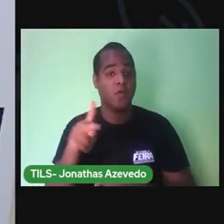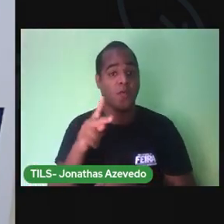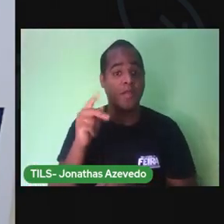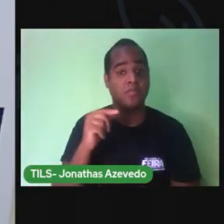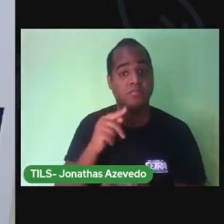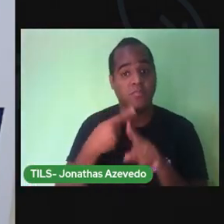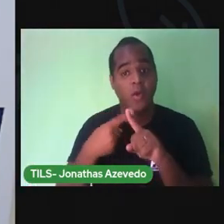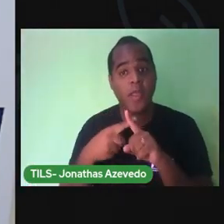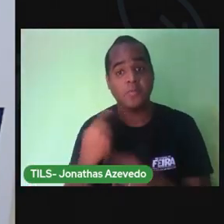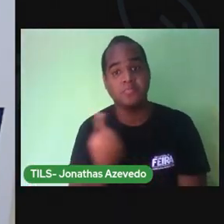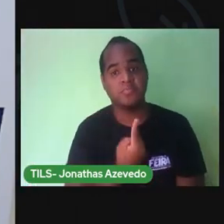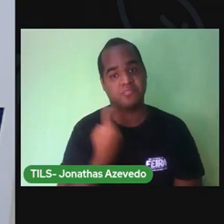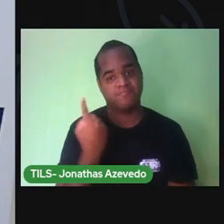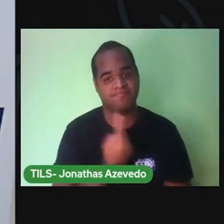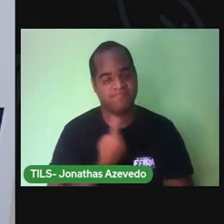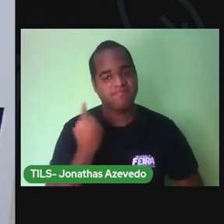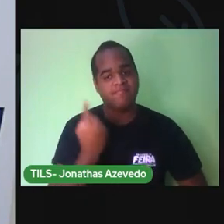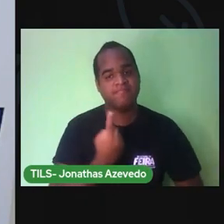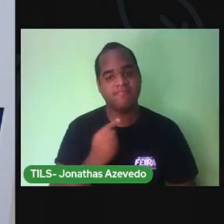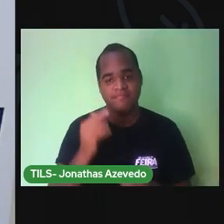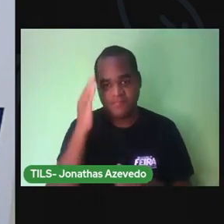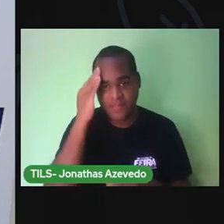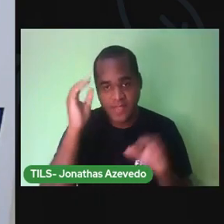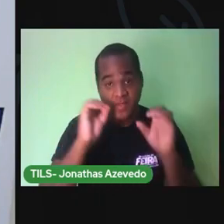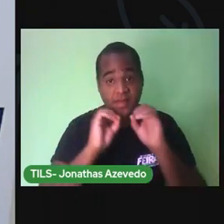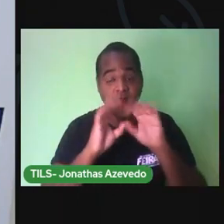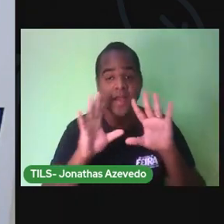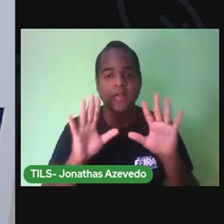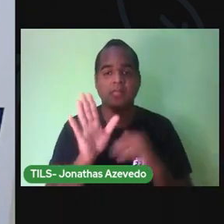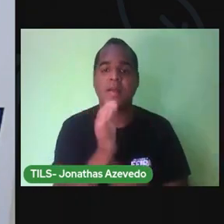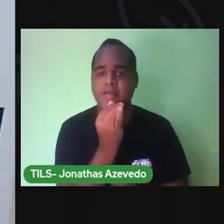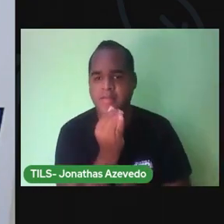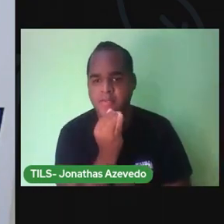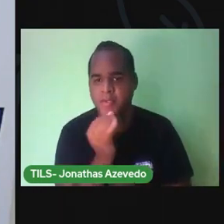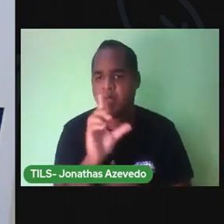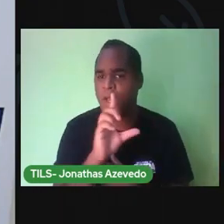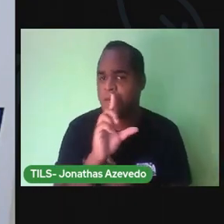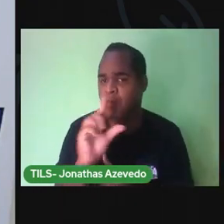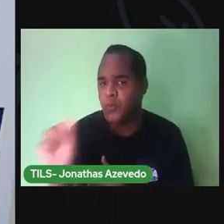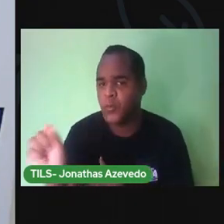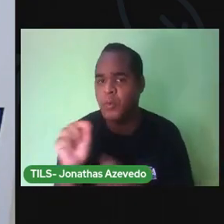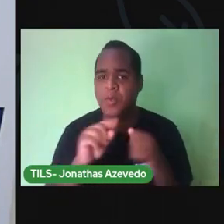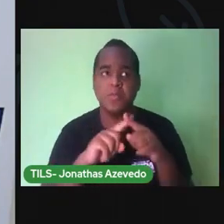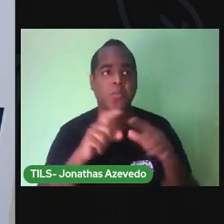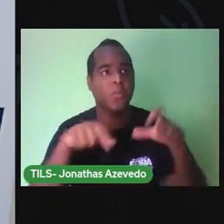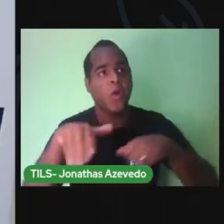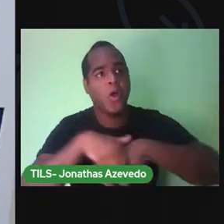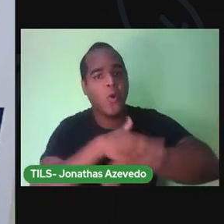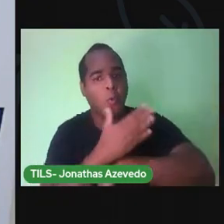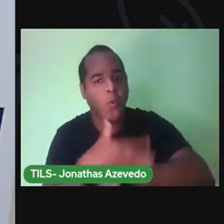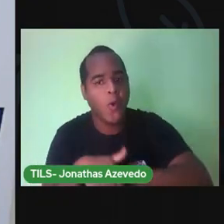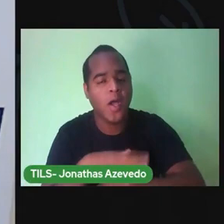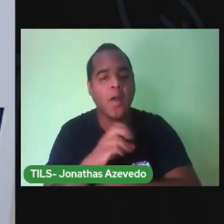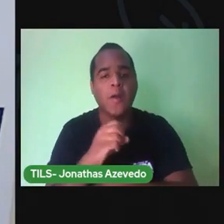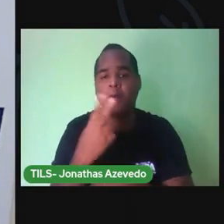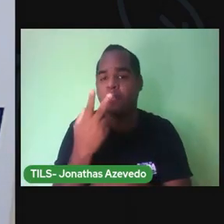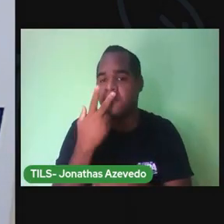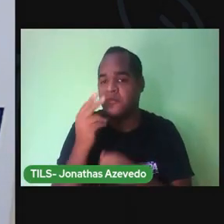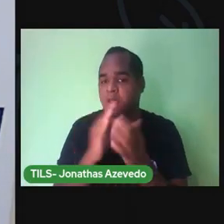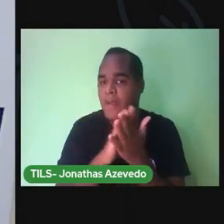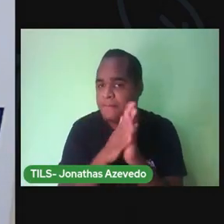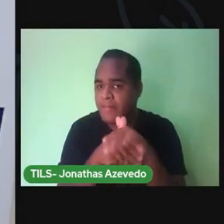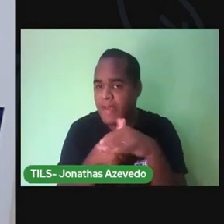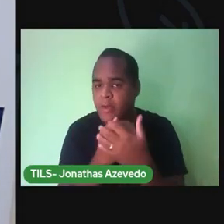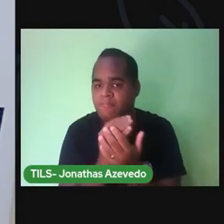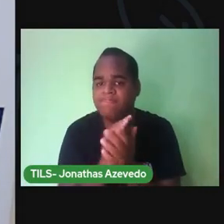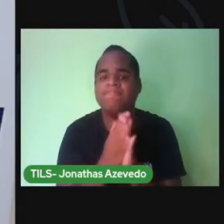sozinha aqui, entendeu? Mas quando a gente sair usar máscara, quando a gente voltar higienizar bem as nossas